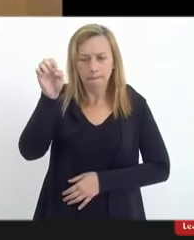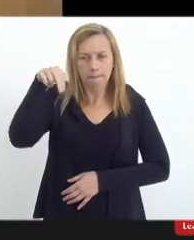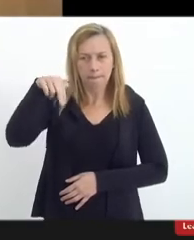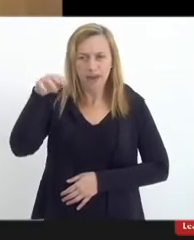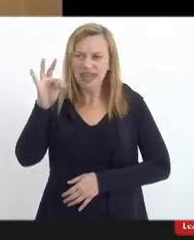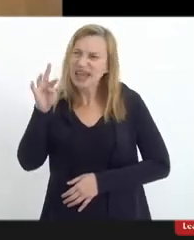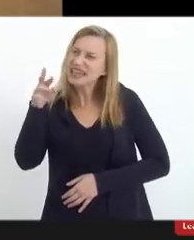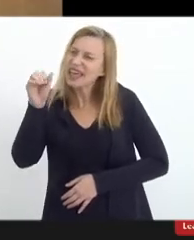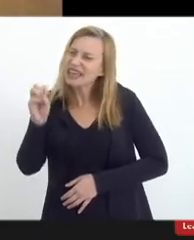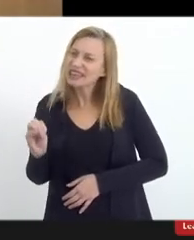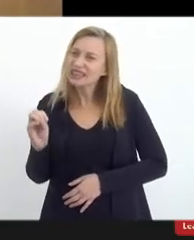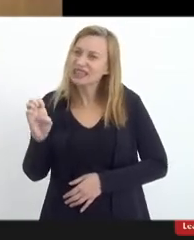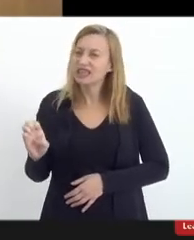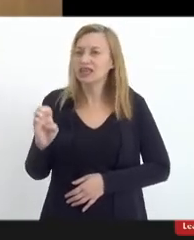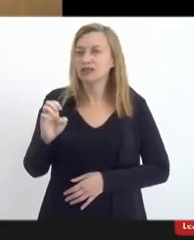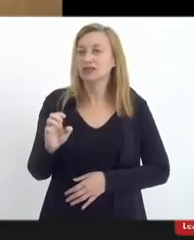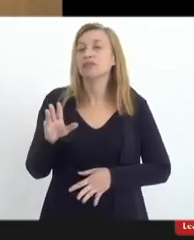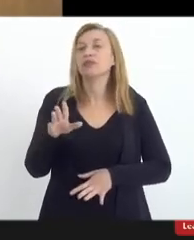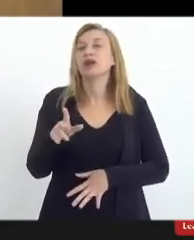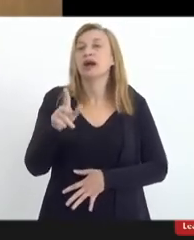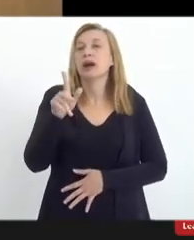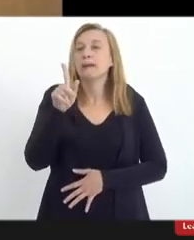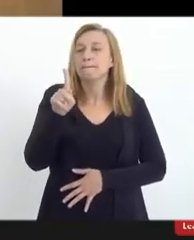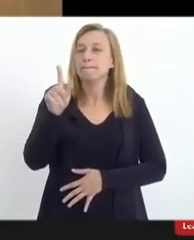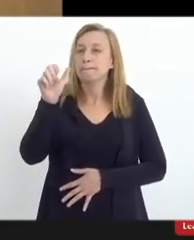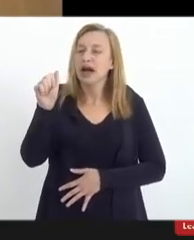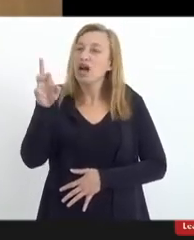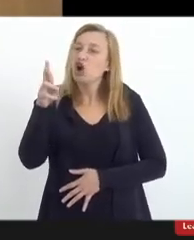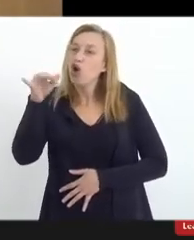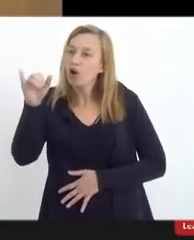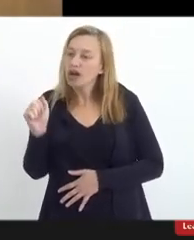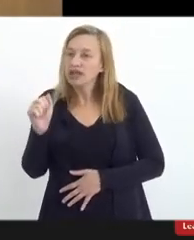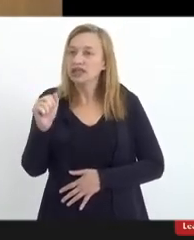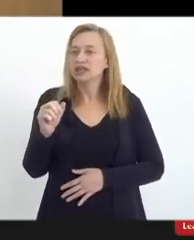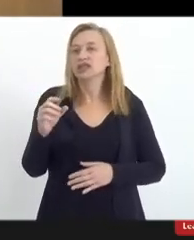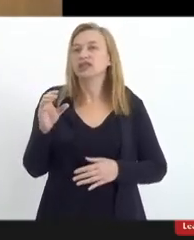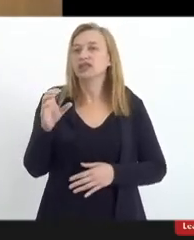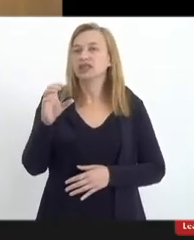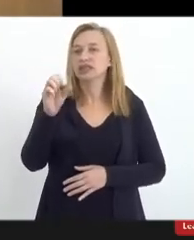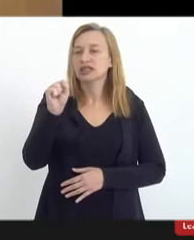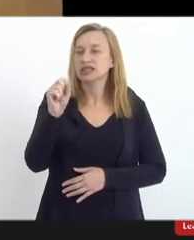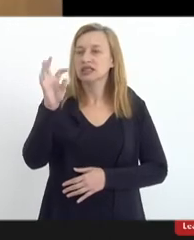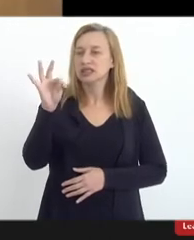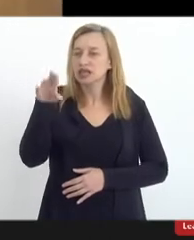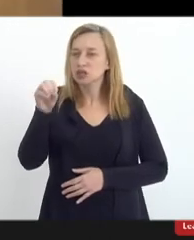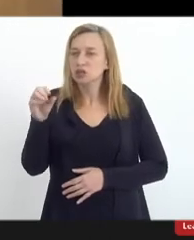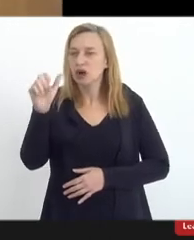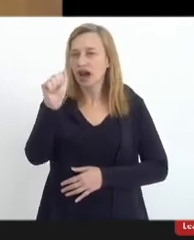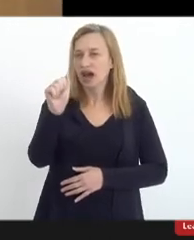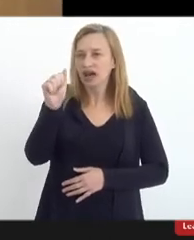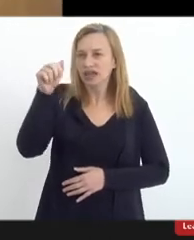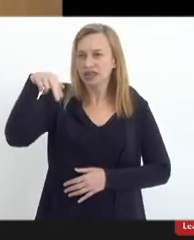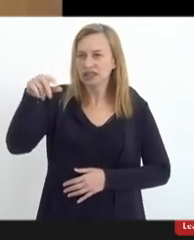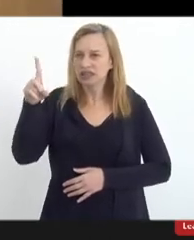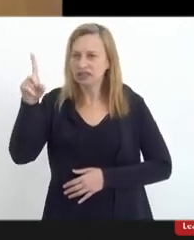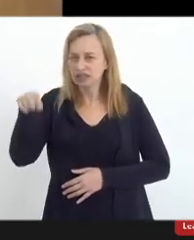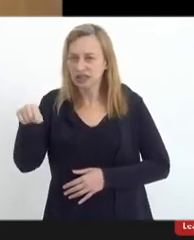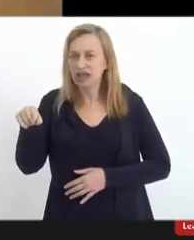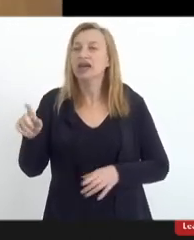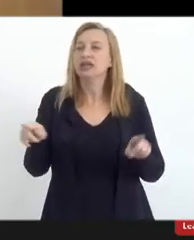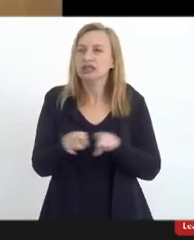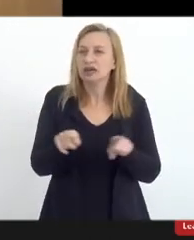São os gregos. Paróquia de Santo André, Padre Henrique Cairos. E temos também a Igreja